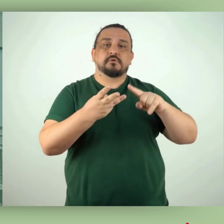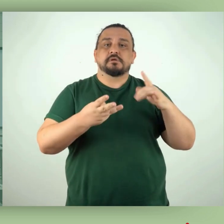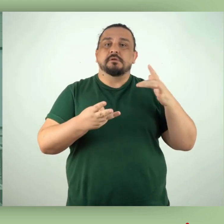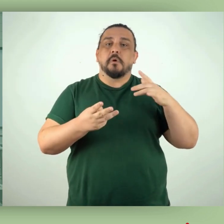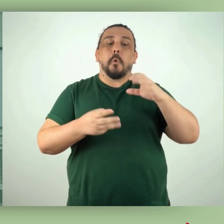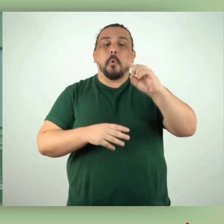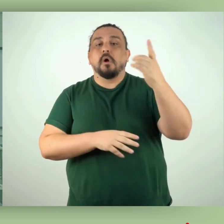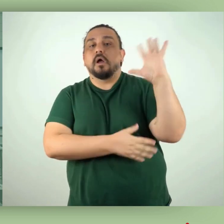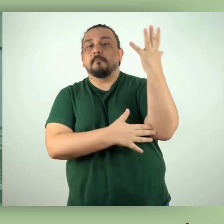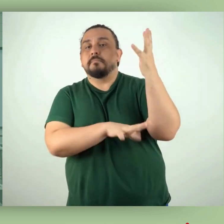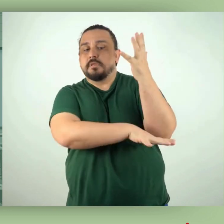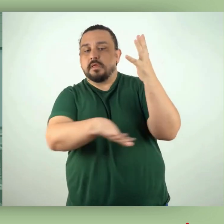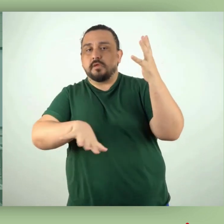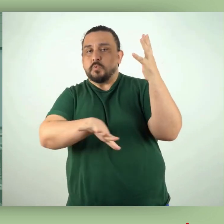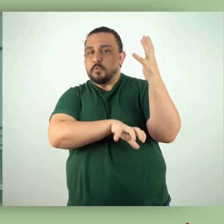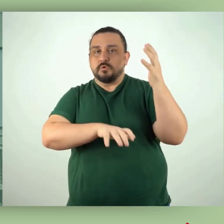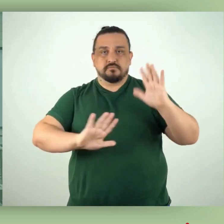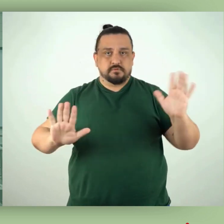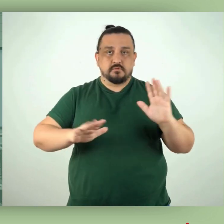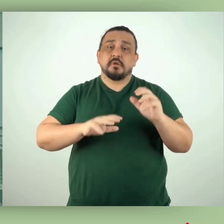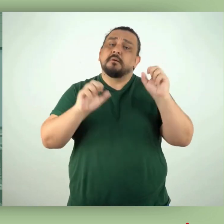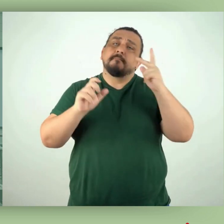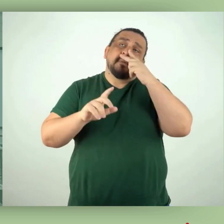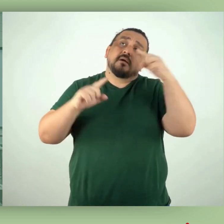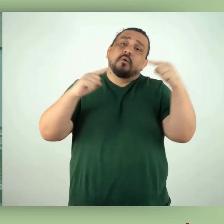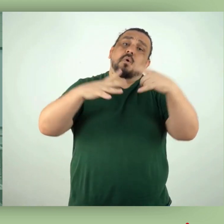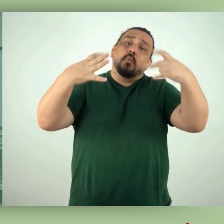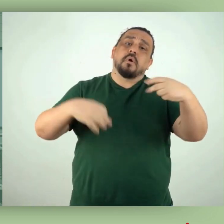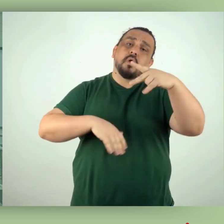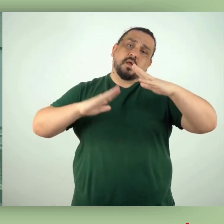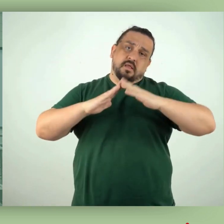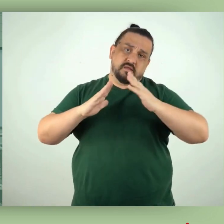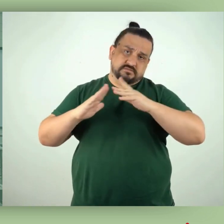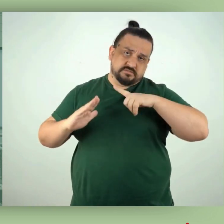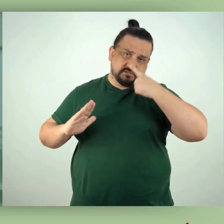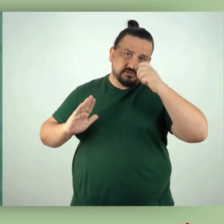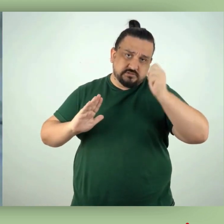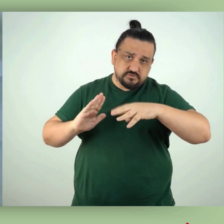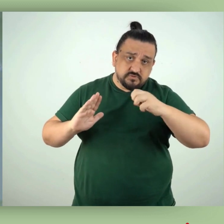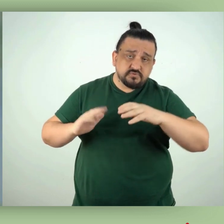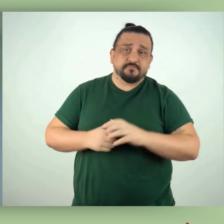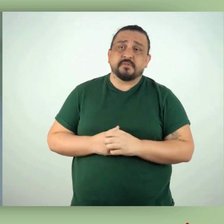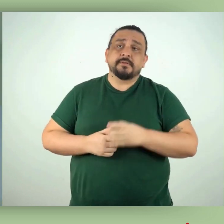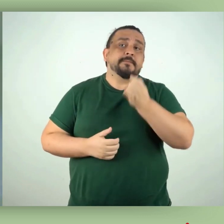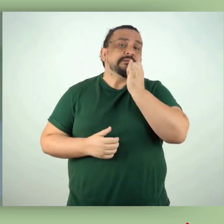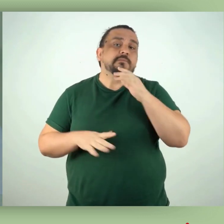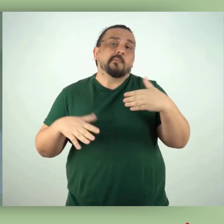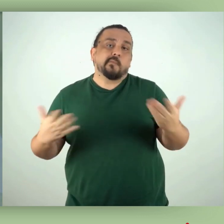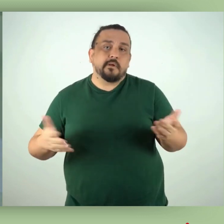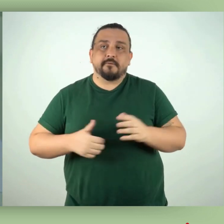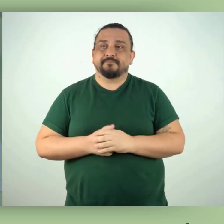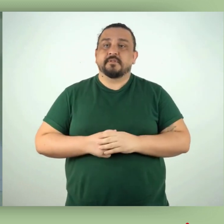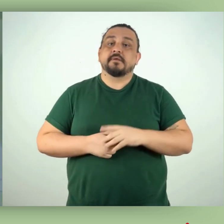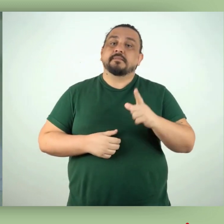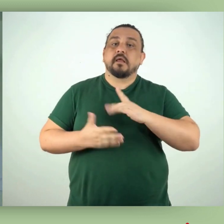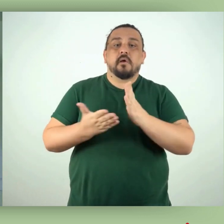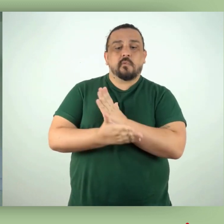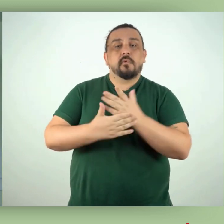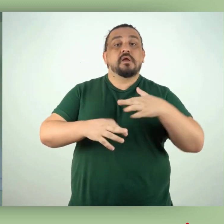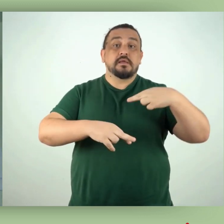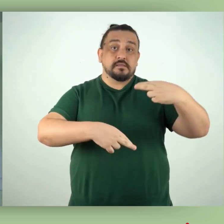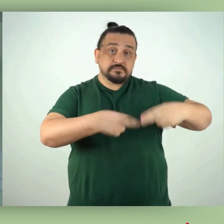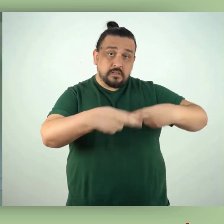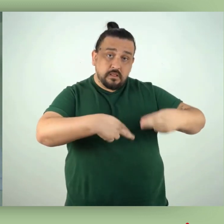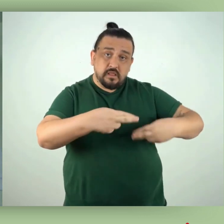ou ao meio ambiente, podendo ser equiparados aos resíduos domiciliares. São exemplos de resíduos deste grupo.